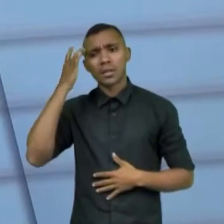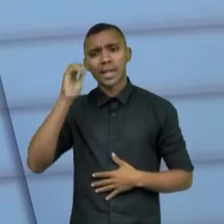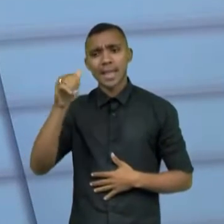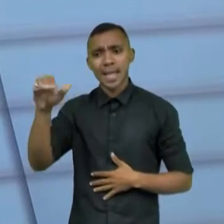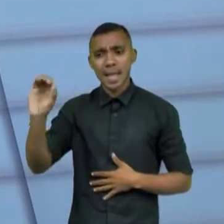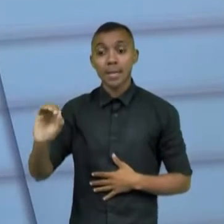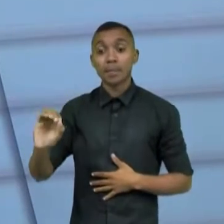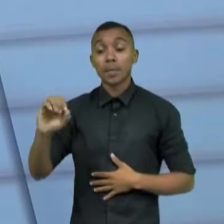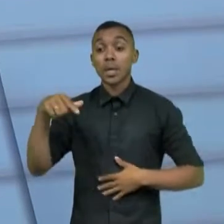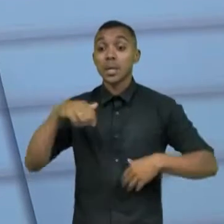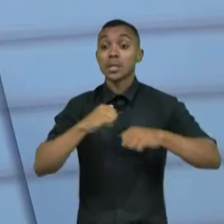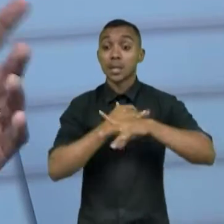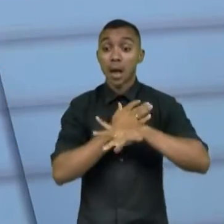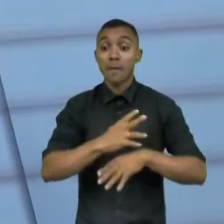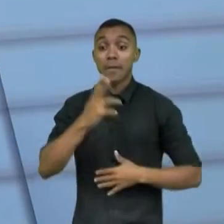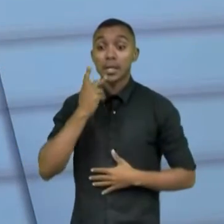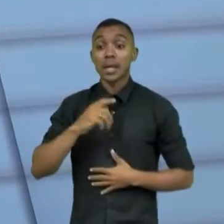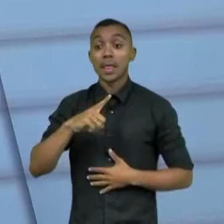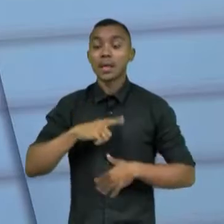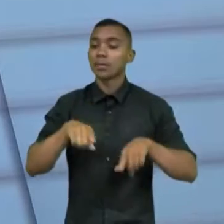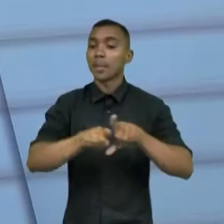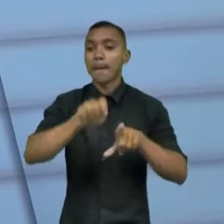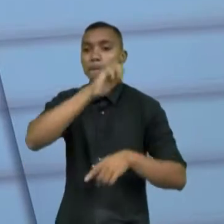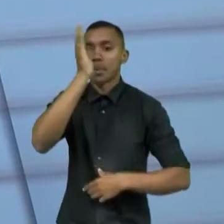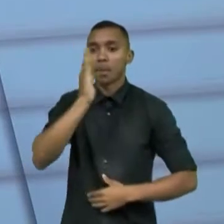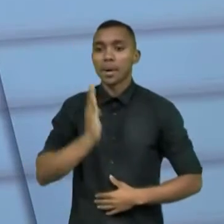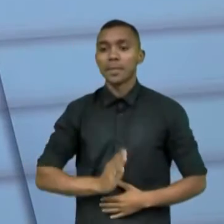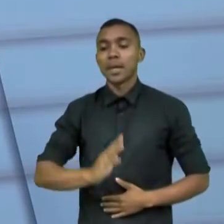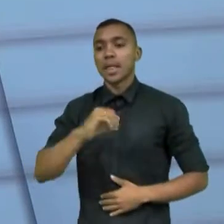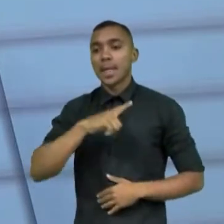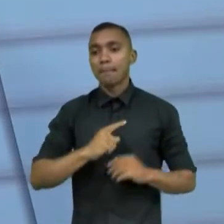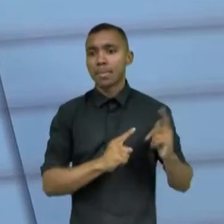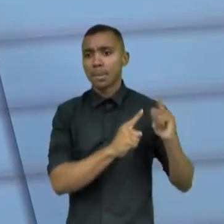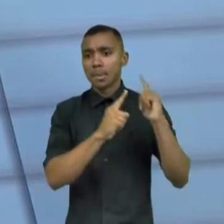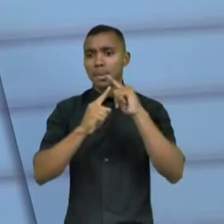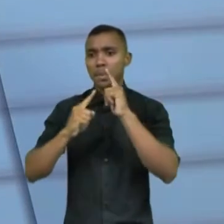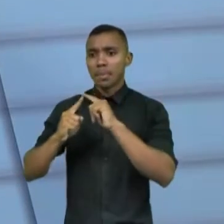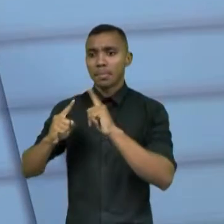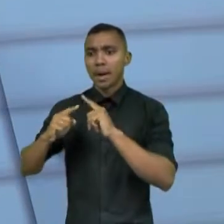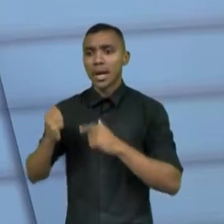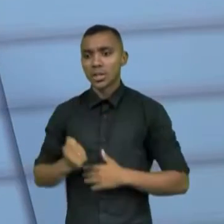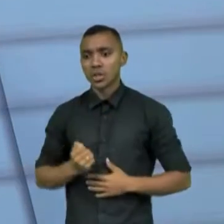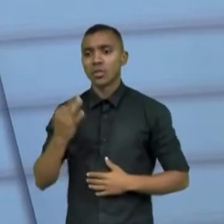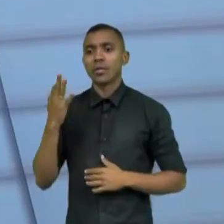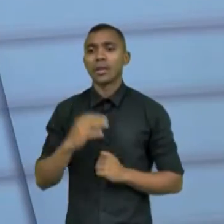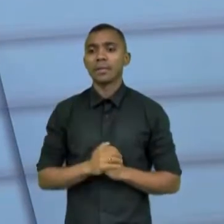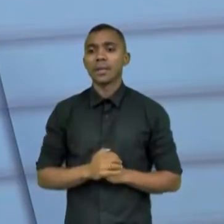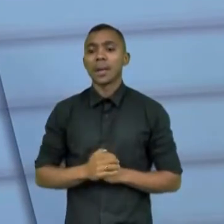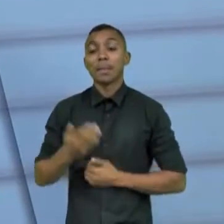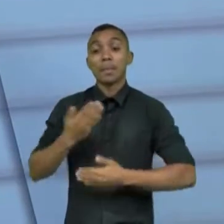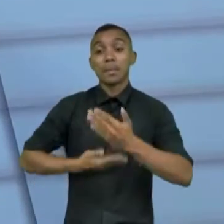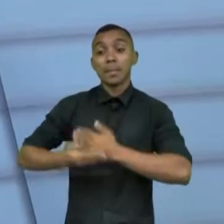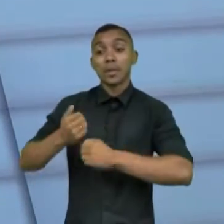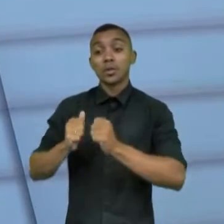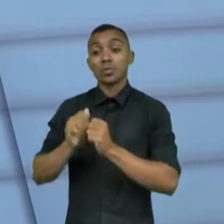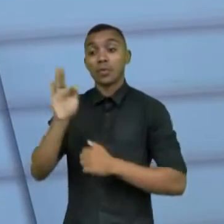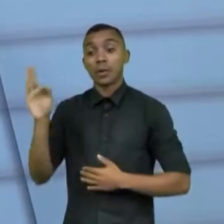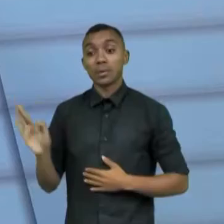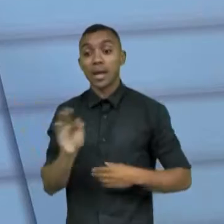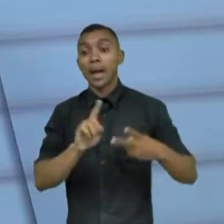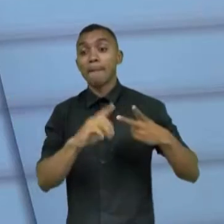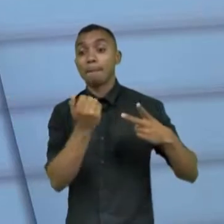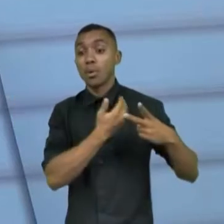diferentes. Aqui na Fortaleza? No Brasil inteiro, né? Tipos diferentes, né? A gente tem que tratar com universidades, com poder público,